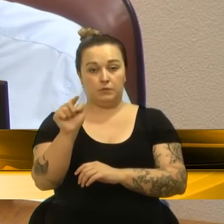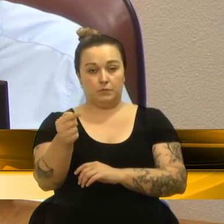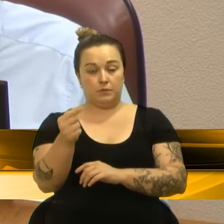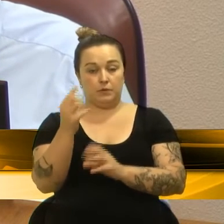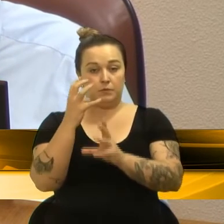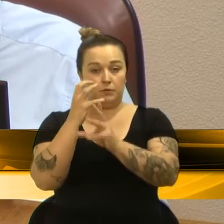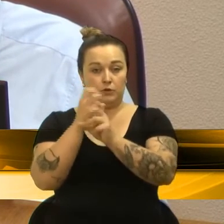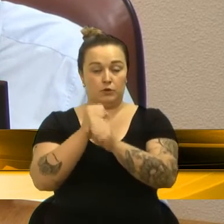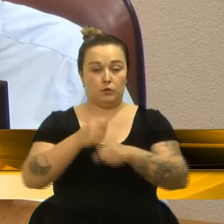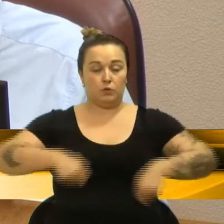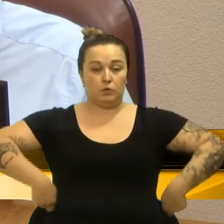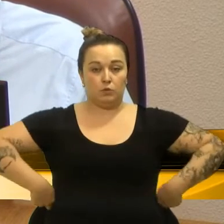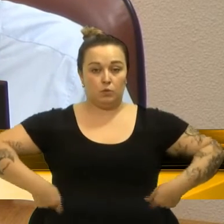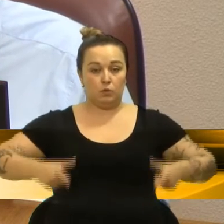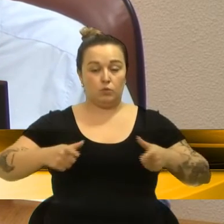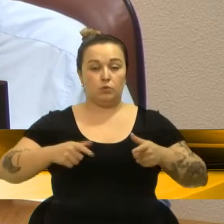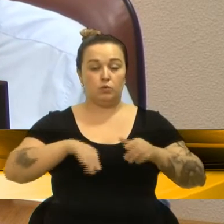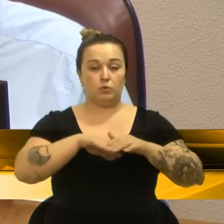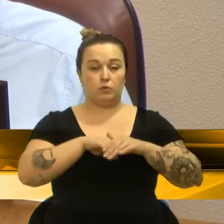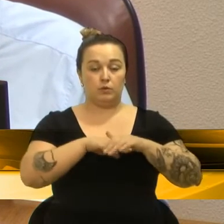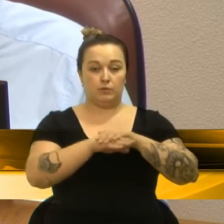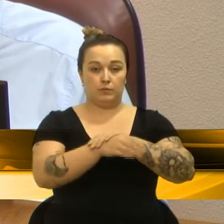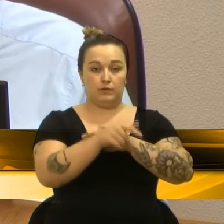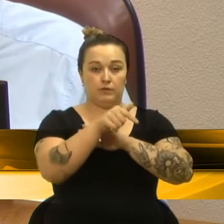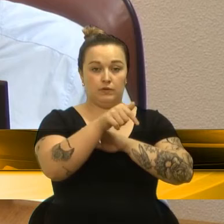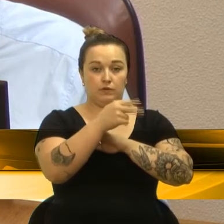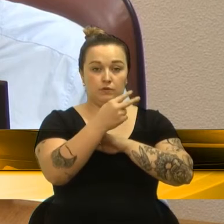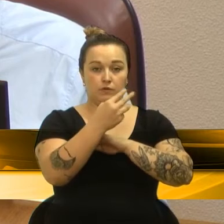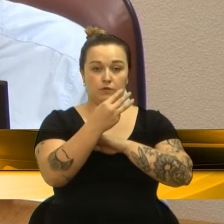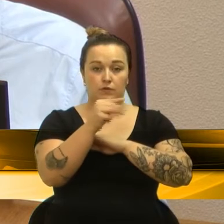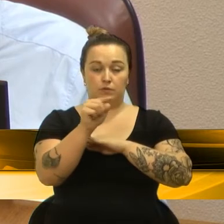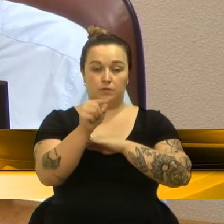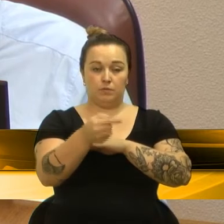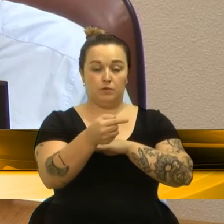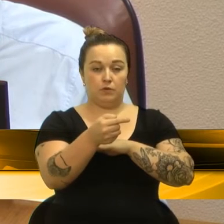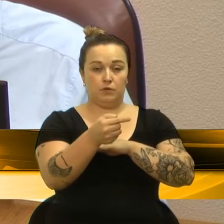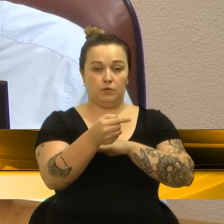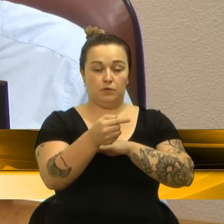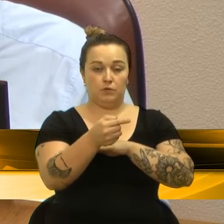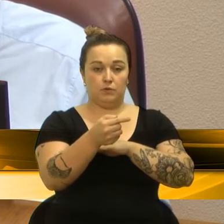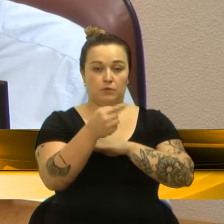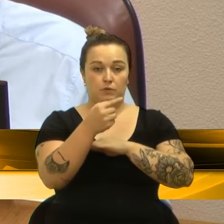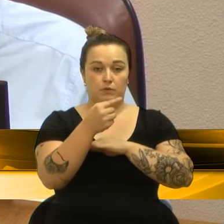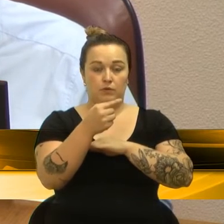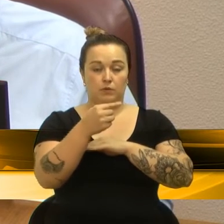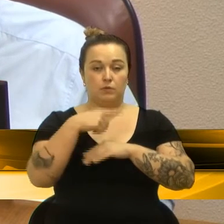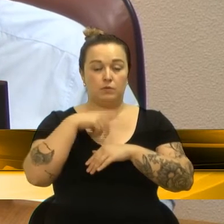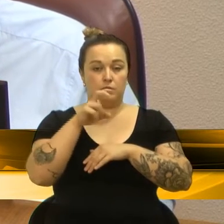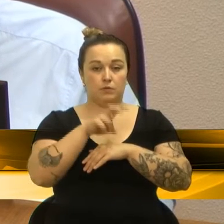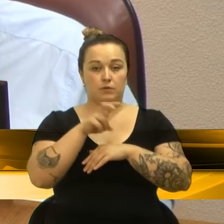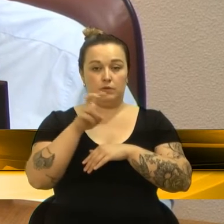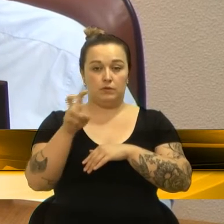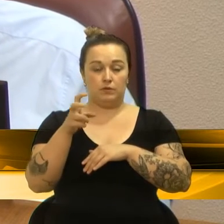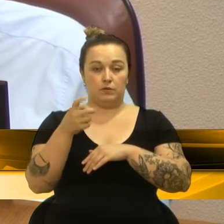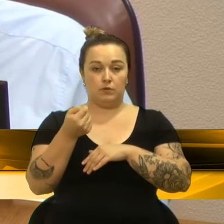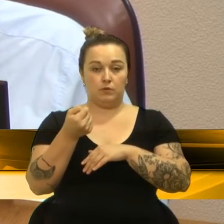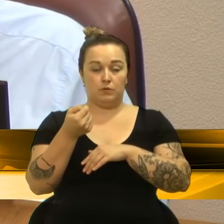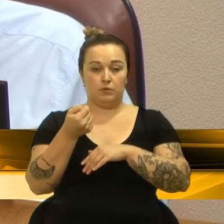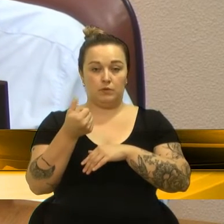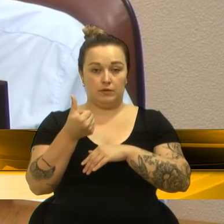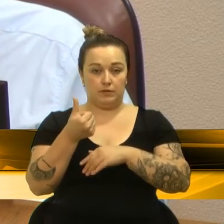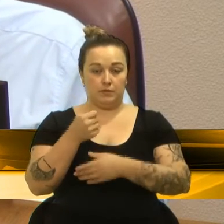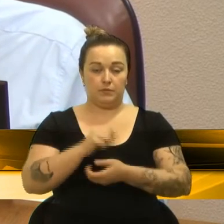total do custo de implantação 723.483,55 reais,